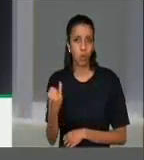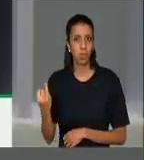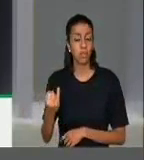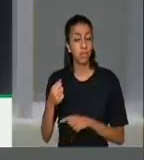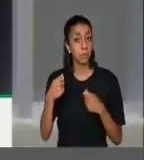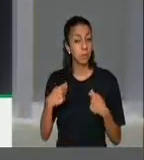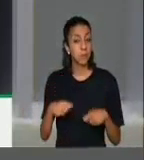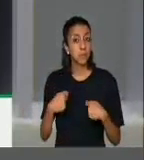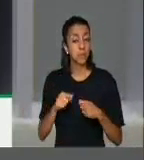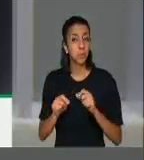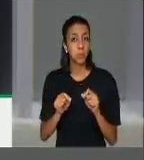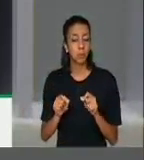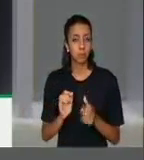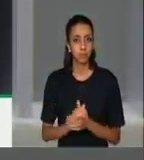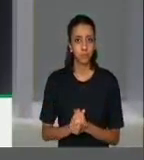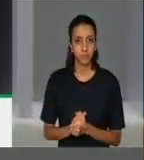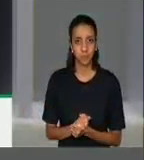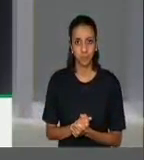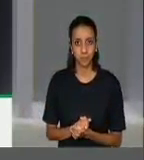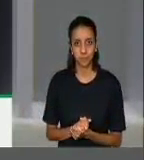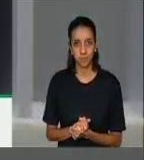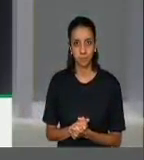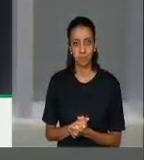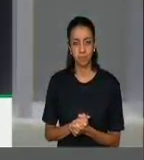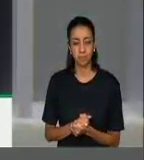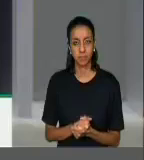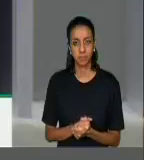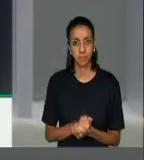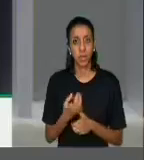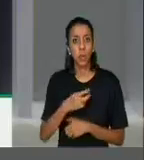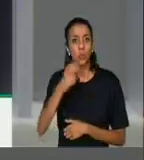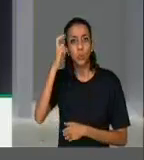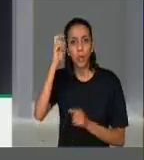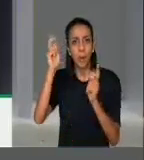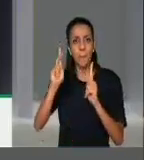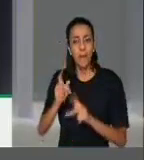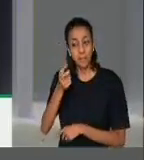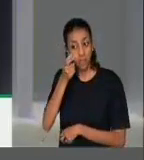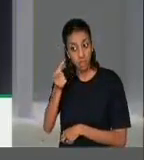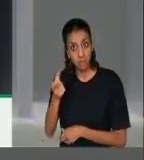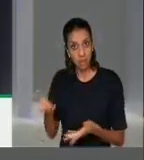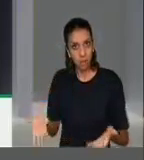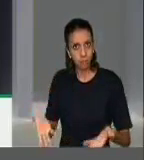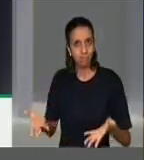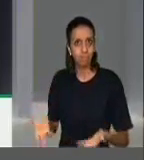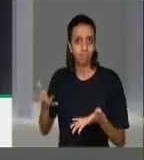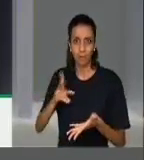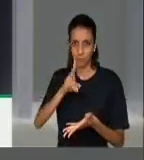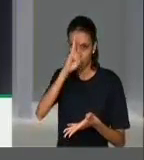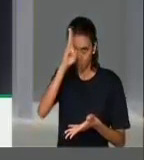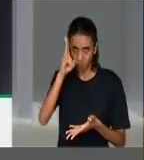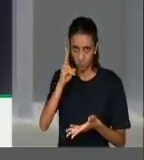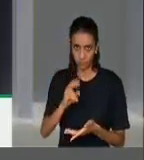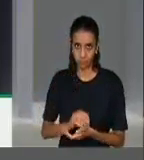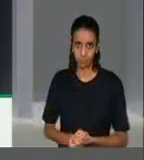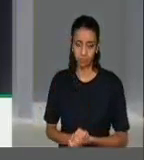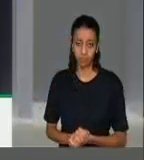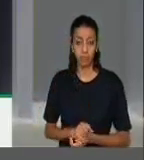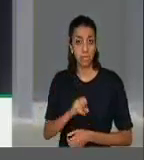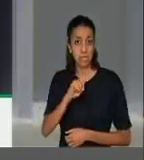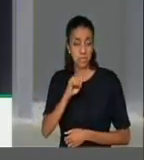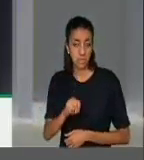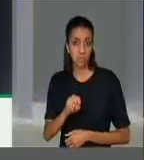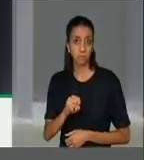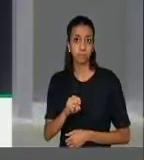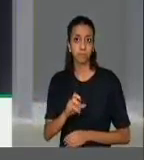maior atenção ao fortalecimento de uma cultura de paz em nosso país. ao colocar em prática